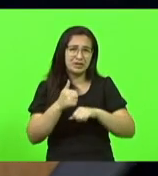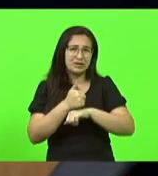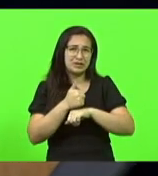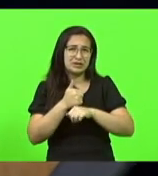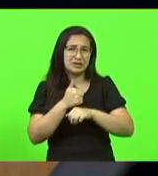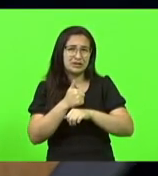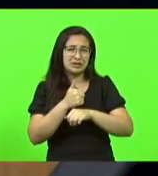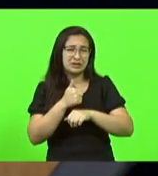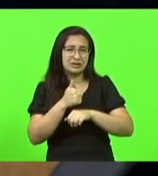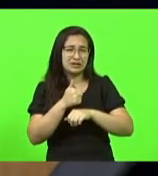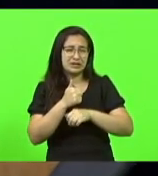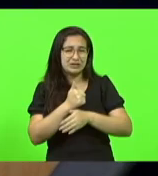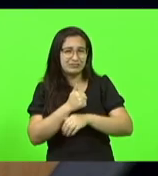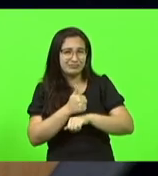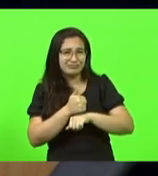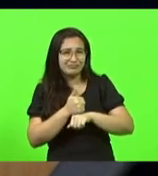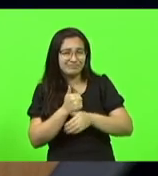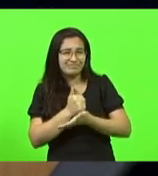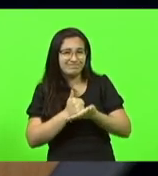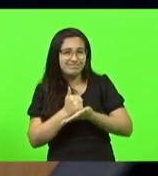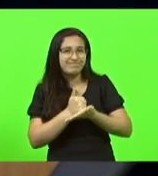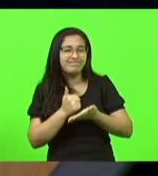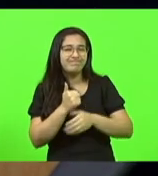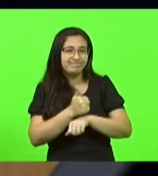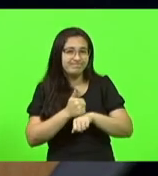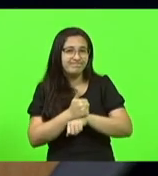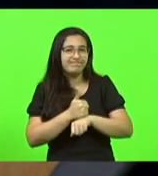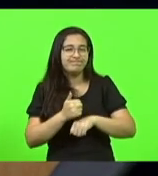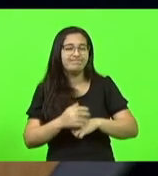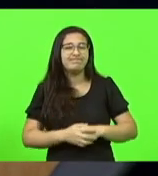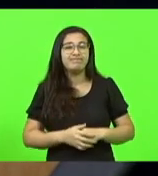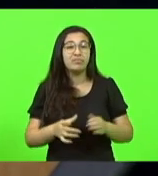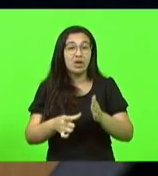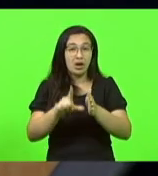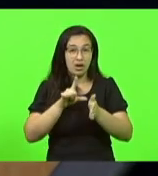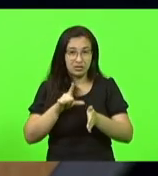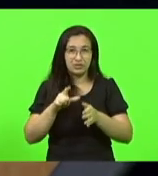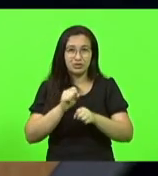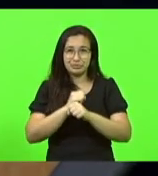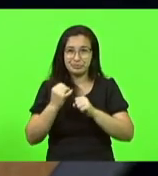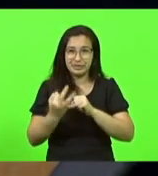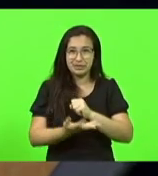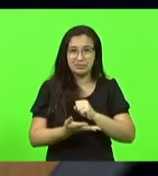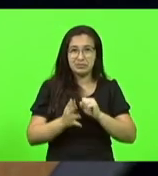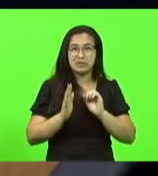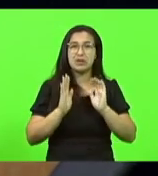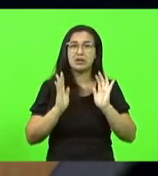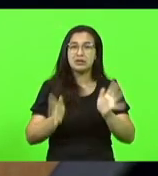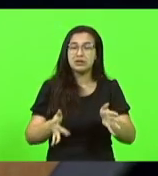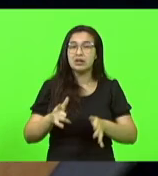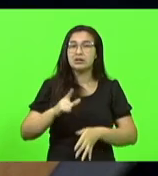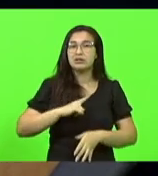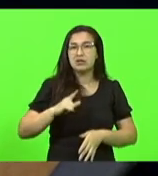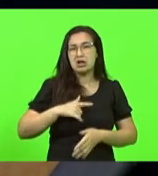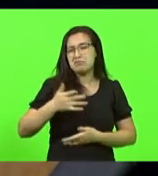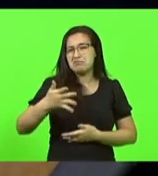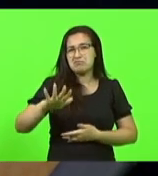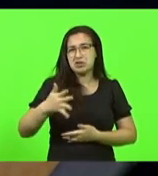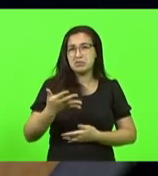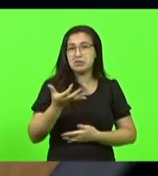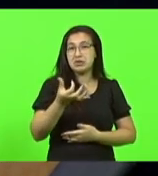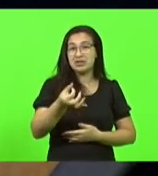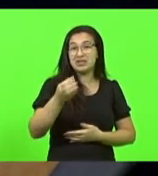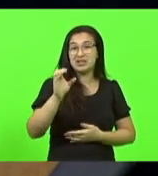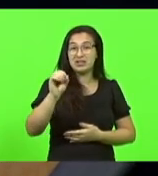da própria Secretaria de Estado da Saúde, antes da pandemia, já tínhamos em torno de 60